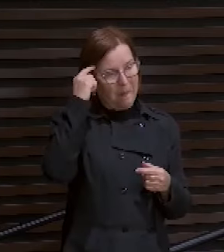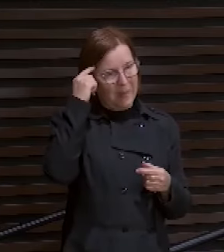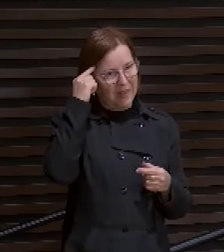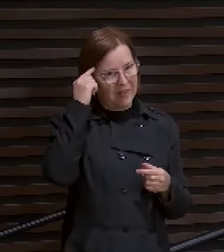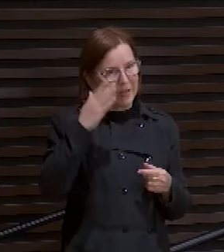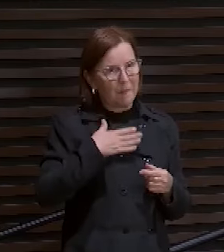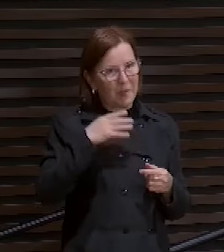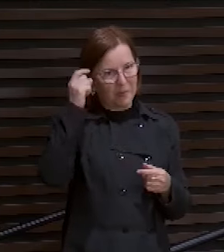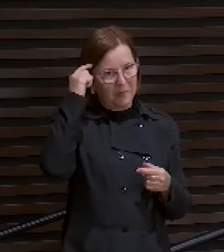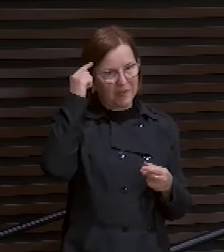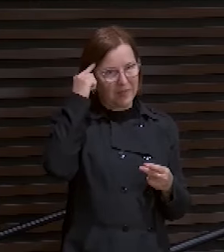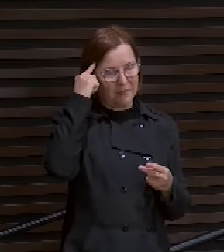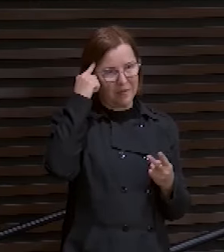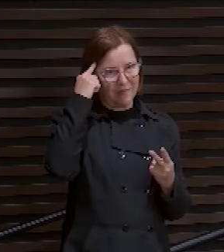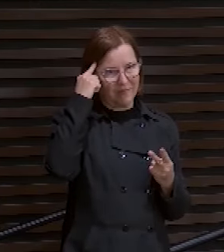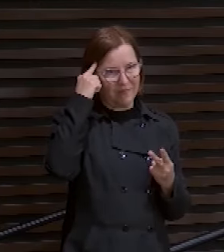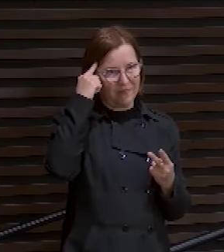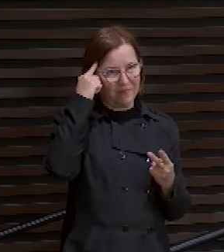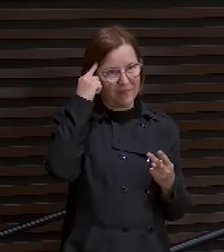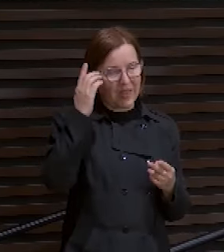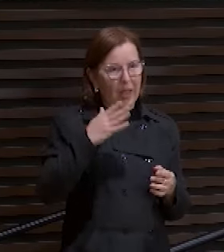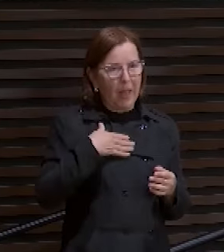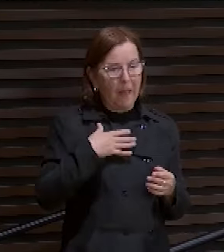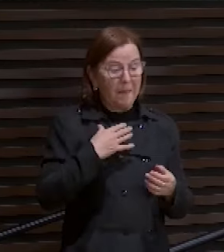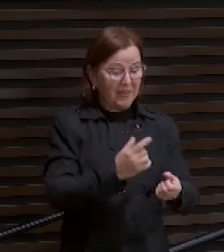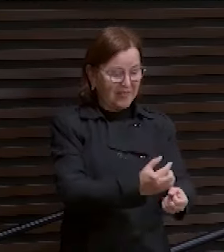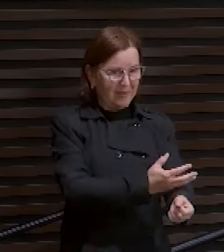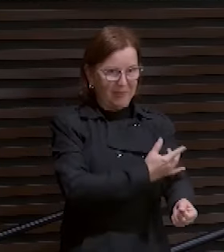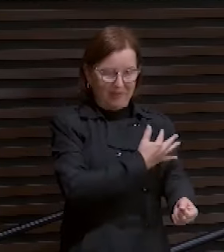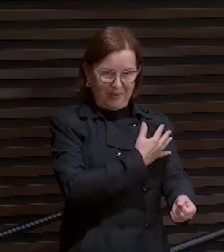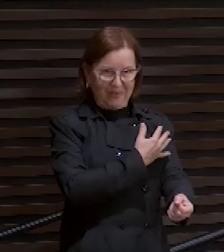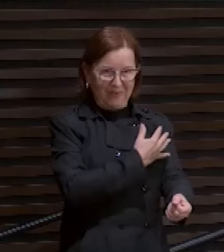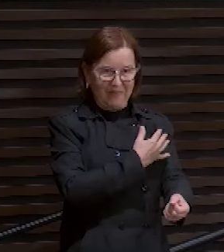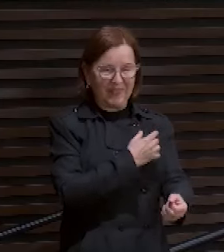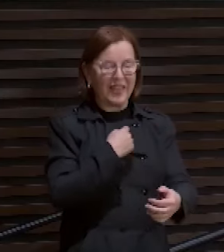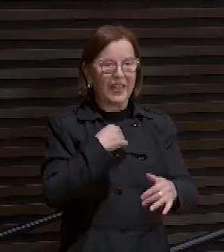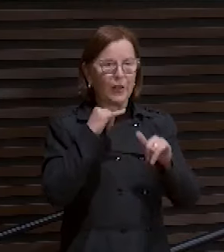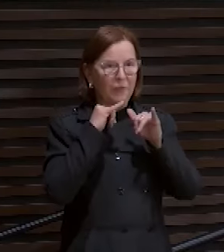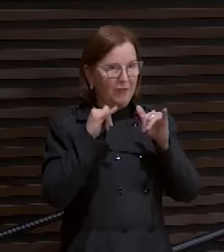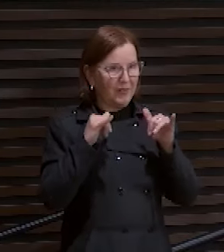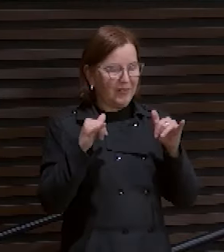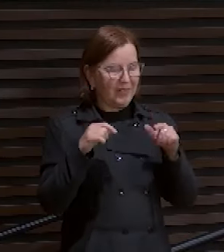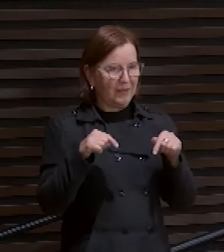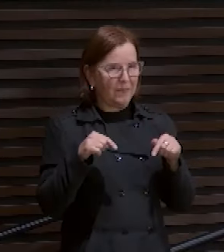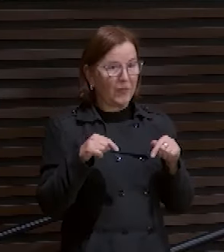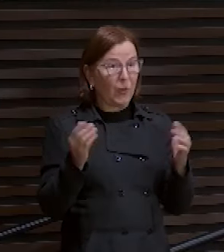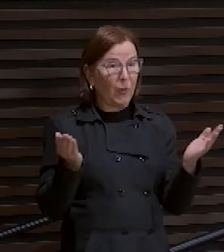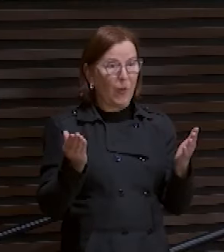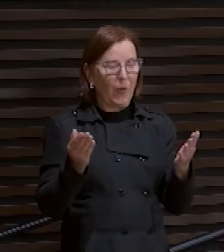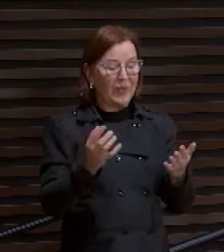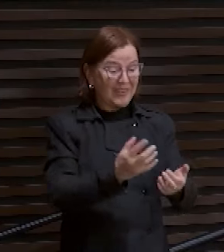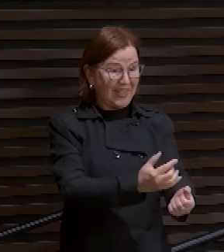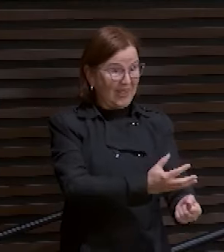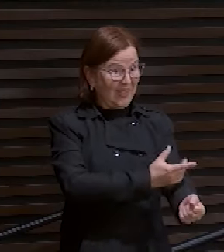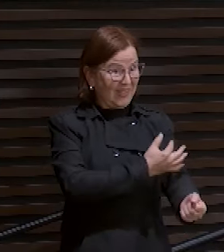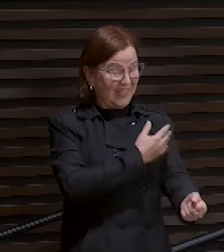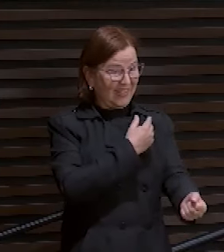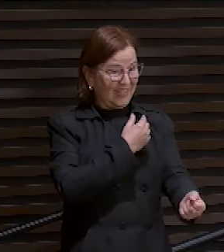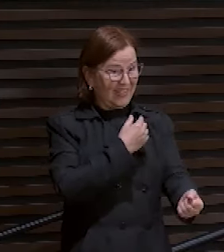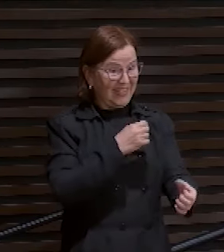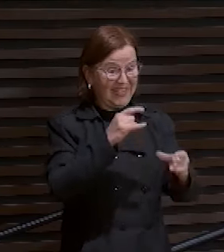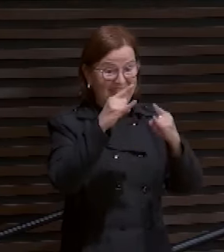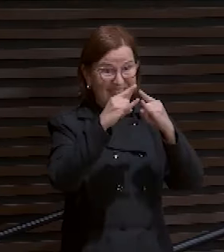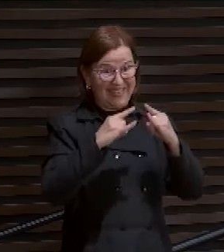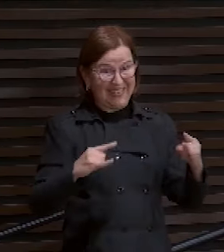Meus pensamentos. As minhas emoções. eu estava dizendo aqui. Hoje eu fiquei muito emocionado lá. De ver os